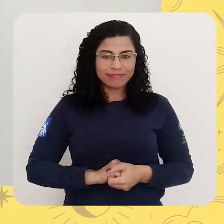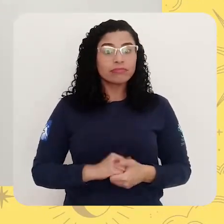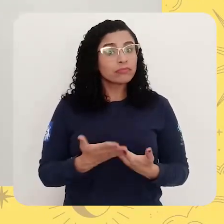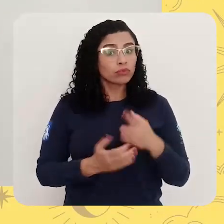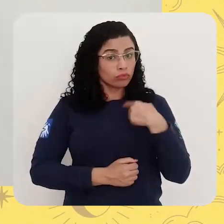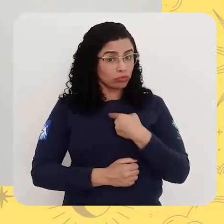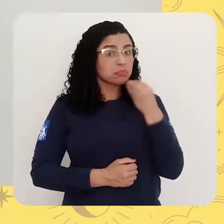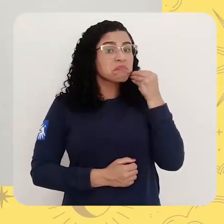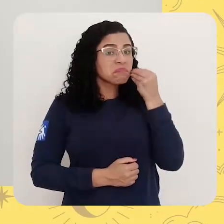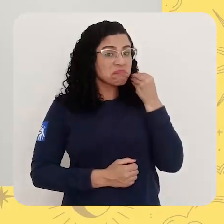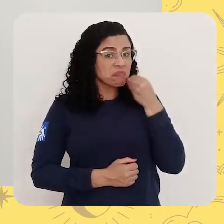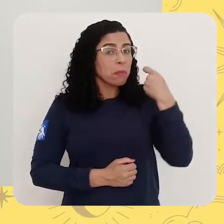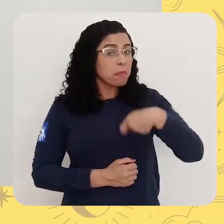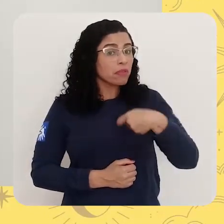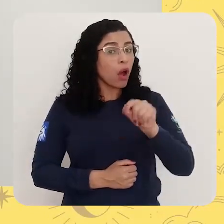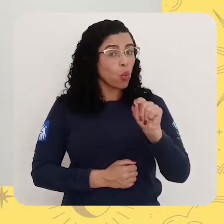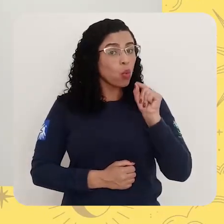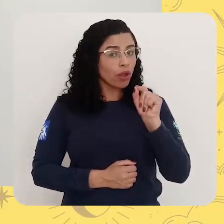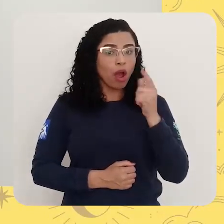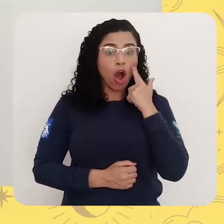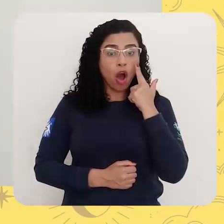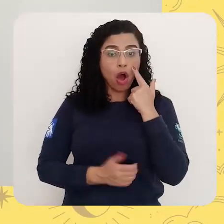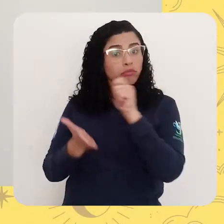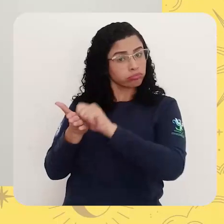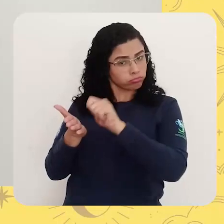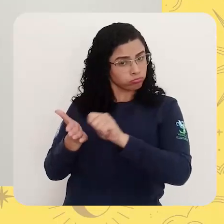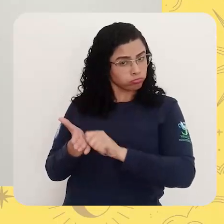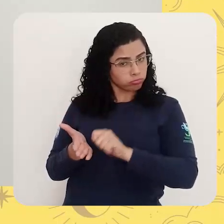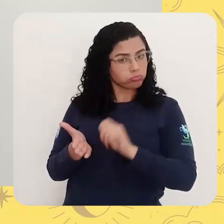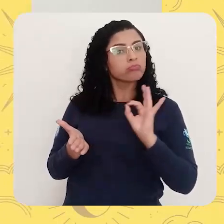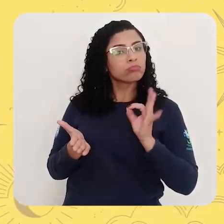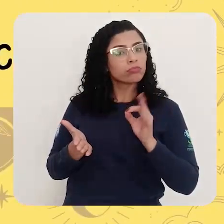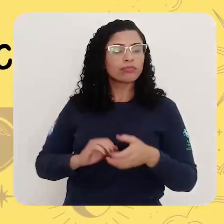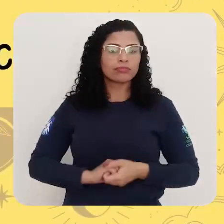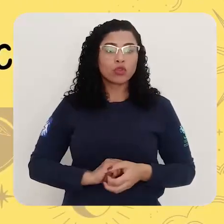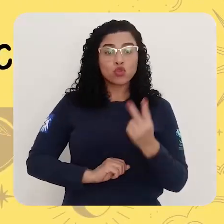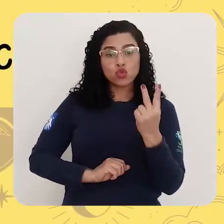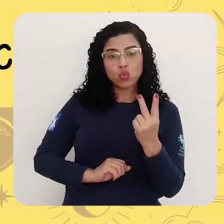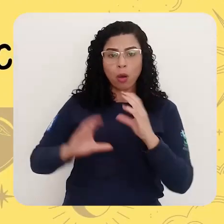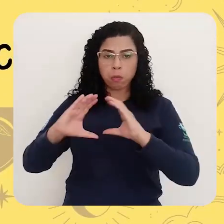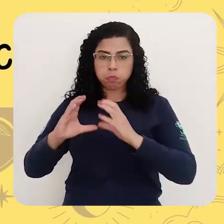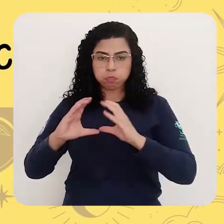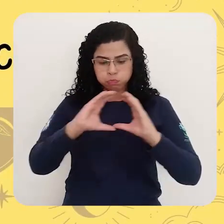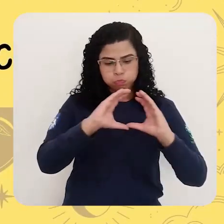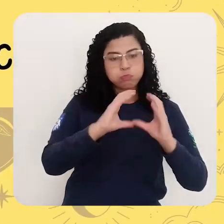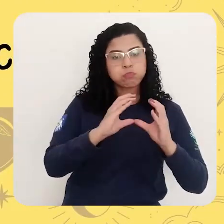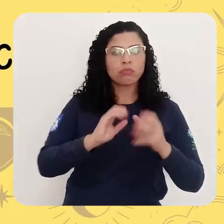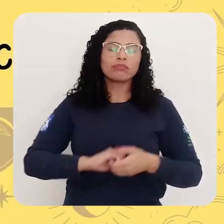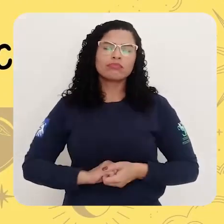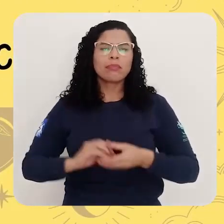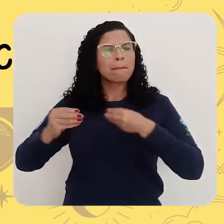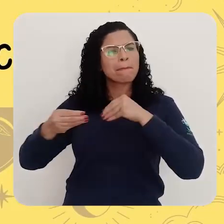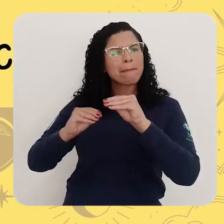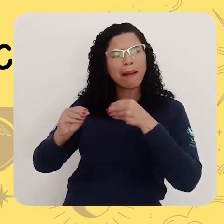Para a nossa experiência, gente vai precisar de... Toma nota. Anotem aí. Duas bolas. Pode ser de isopor,